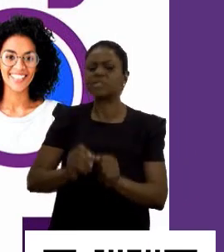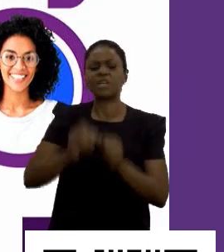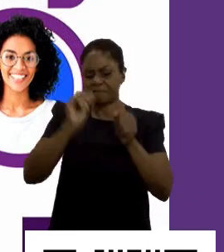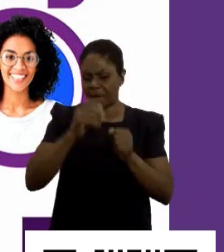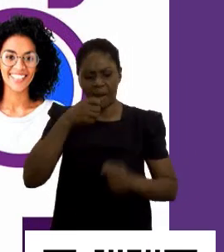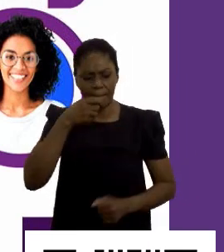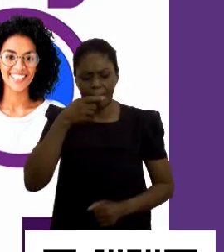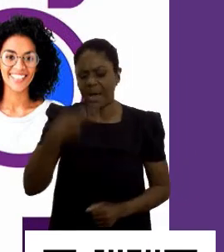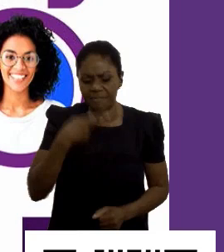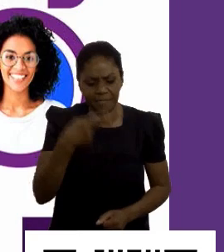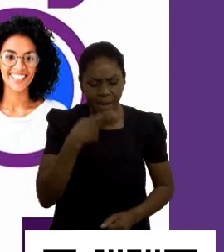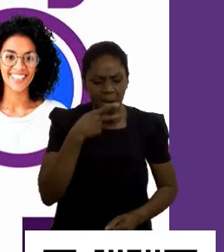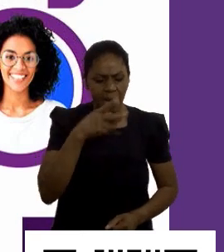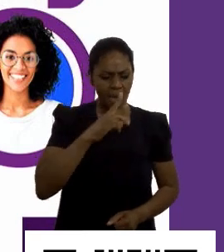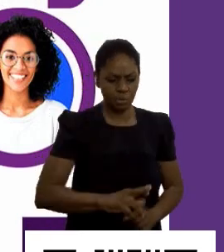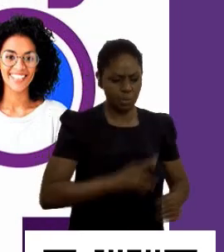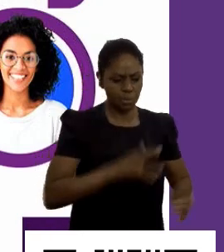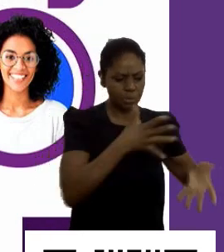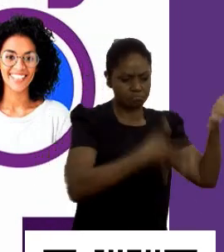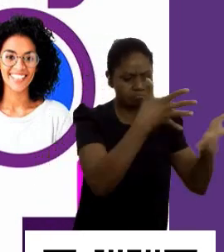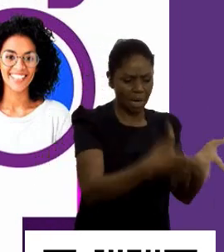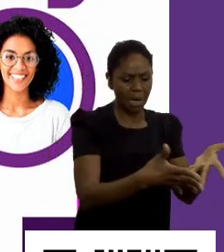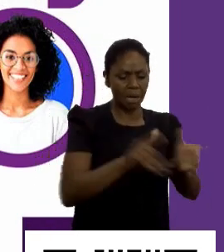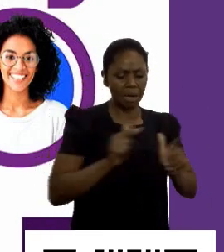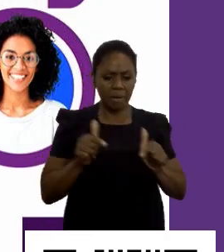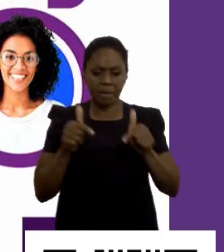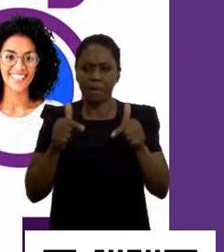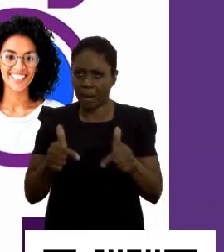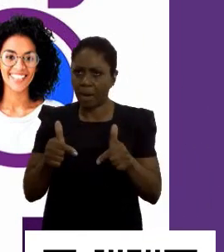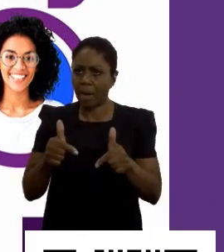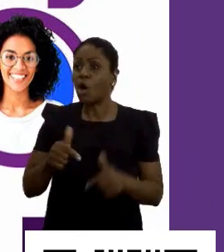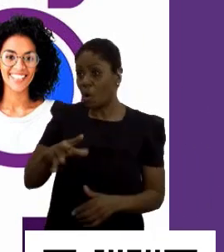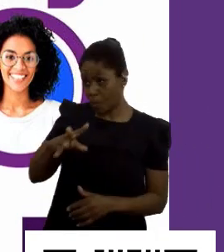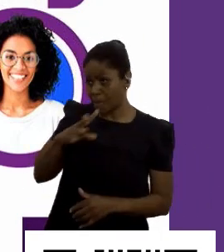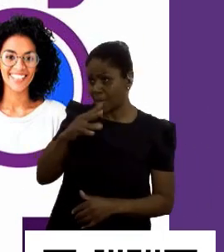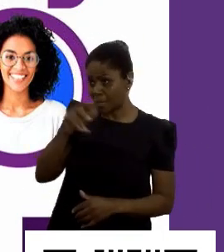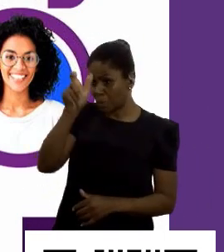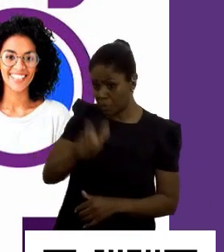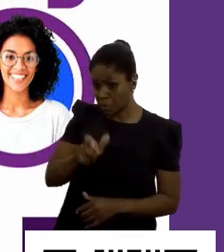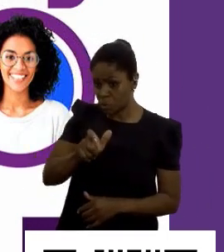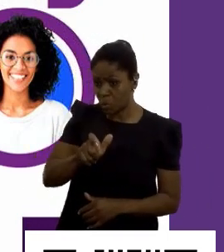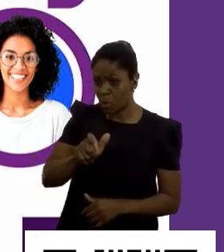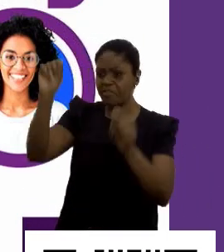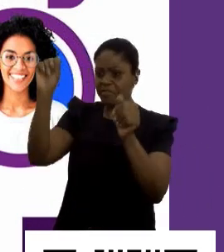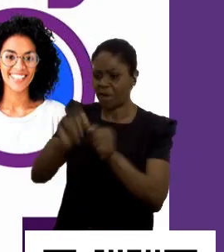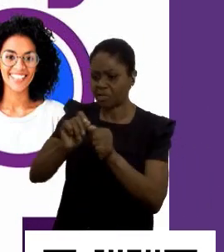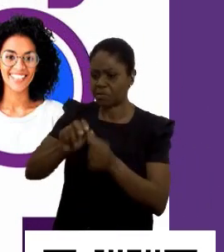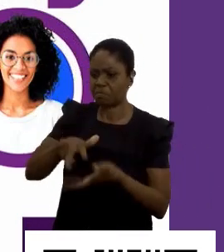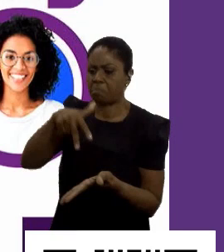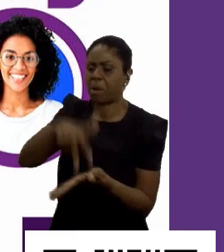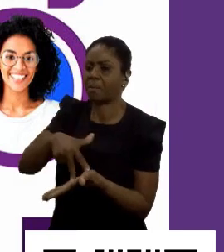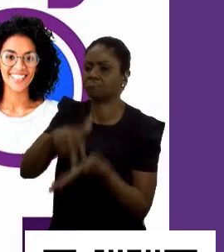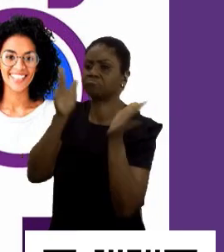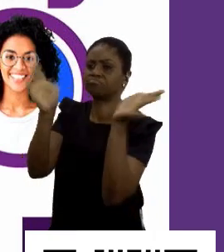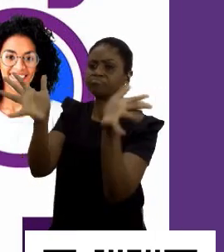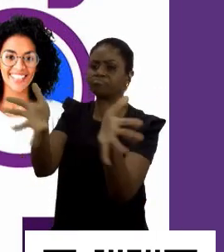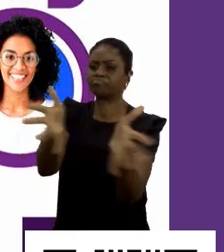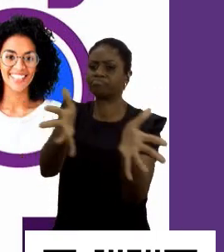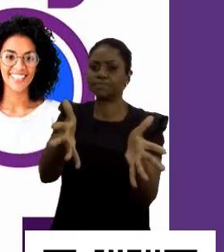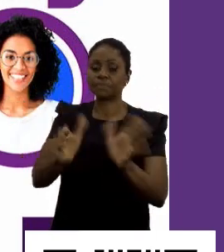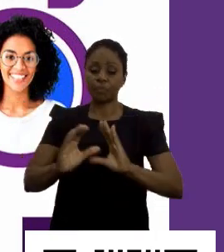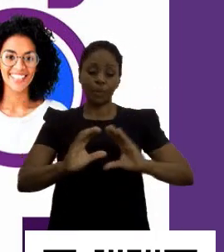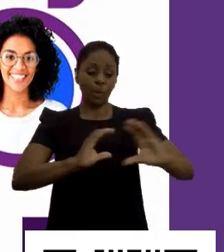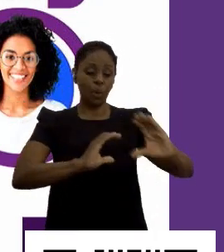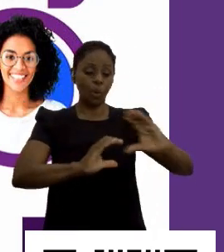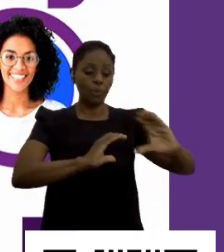fala, pá, ali, responde na hora. Reage rapidamente. Alguém conhece algum executor aí? Conhecem? Comunicador é o